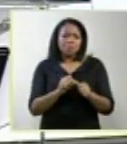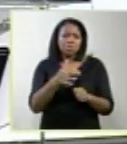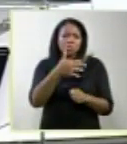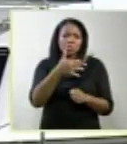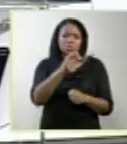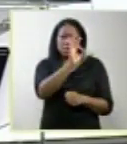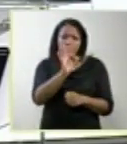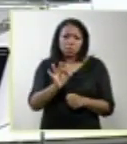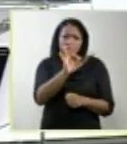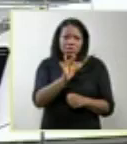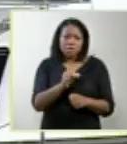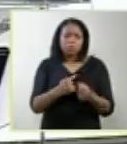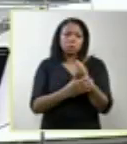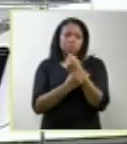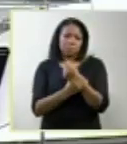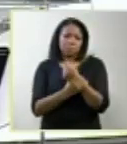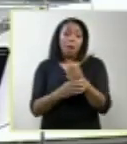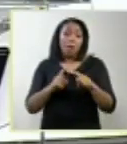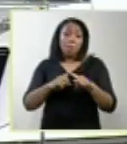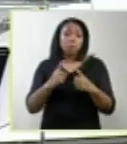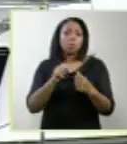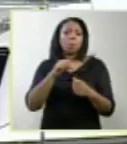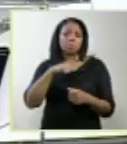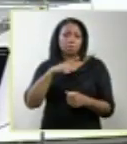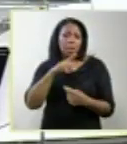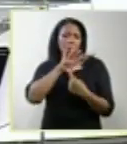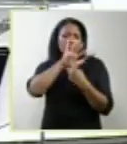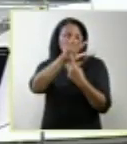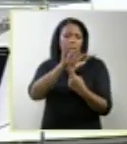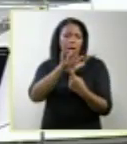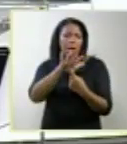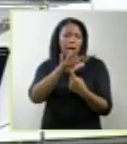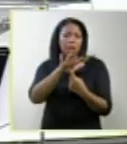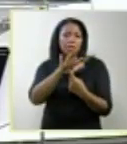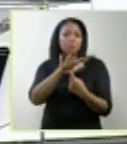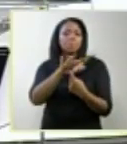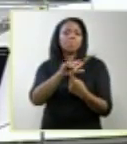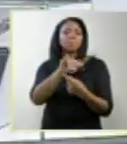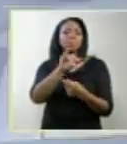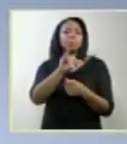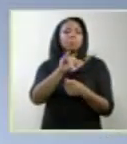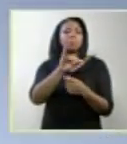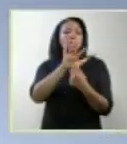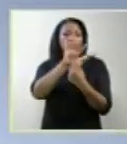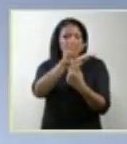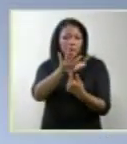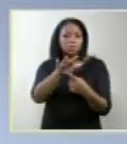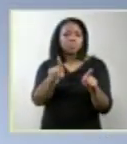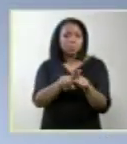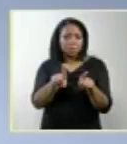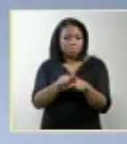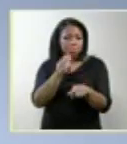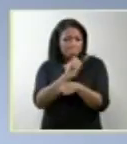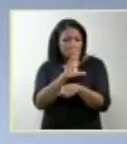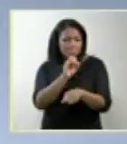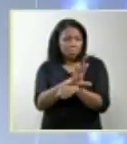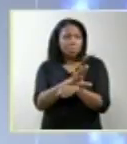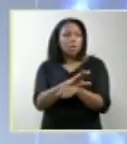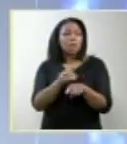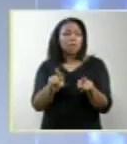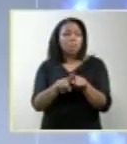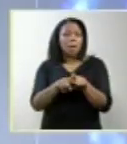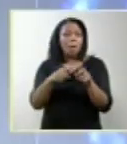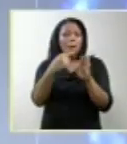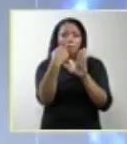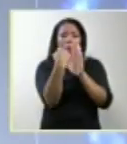trimestre de gestação. Basta termos a imagem do feto, um corte transverso no polo cefálico, onde determina aquela